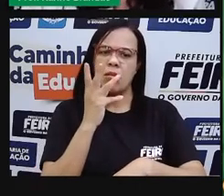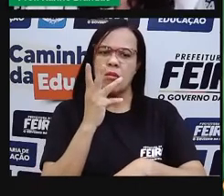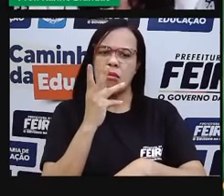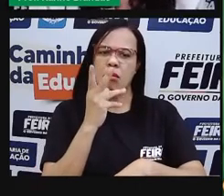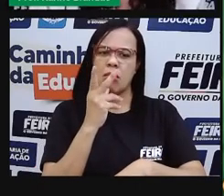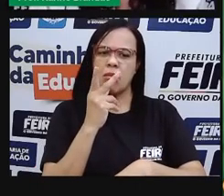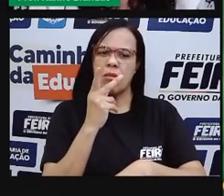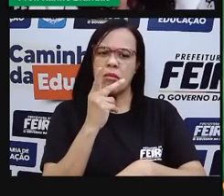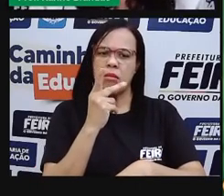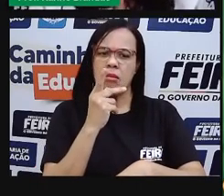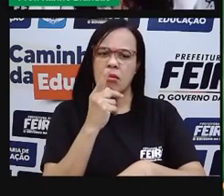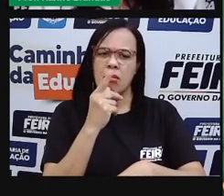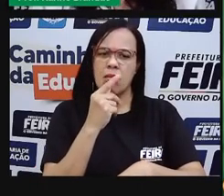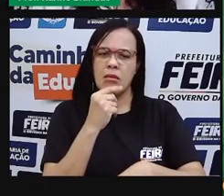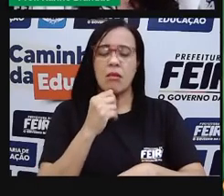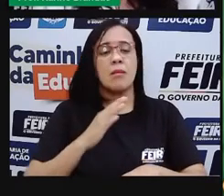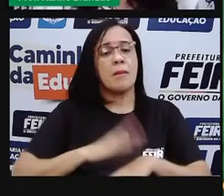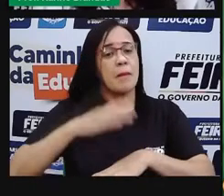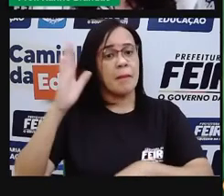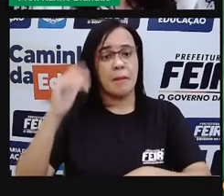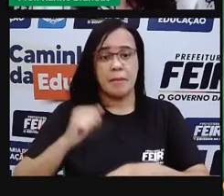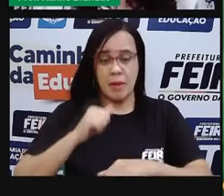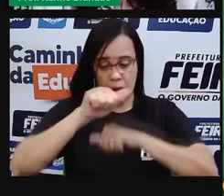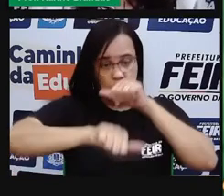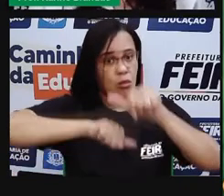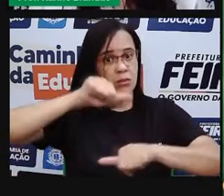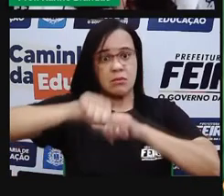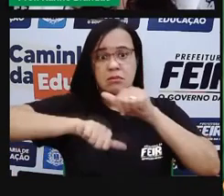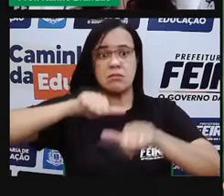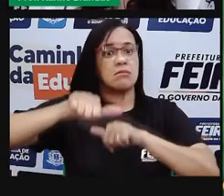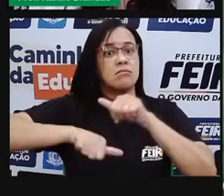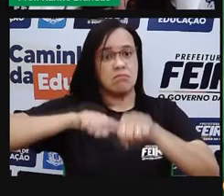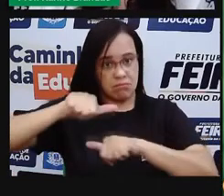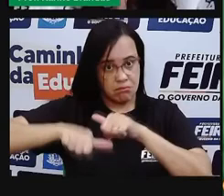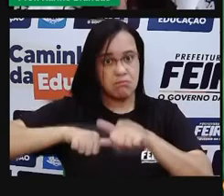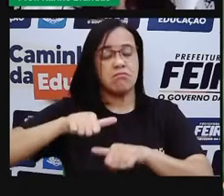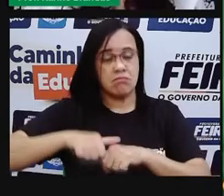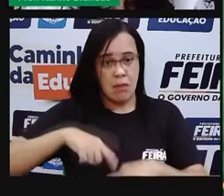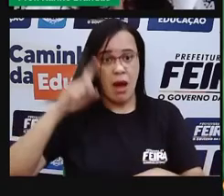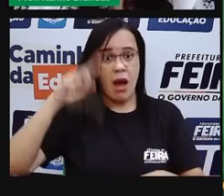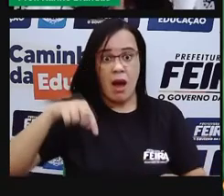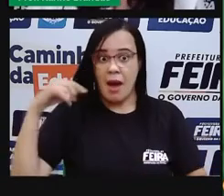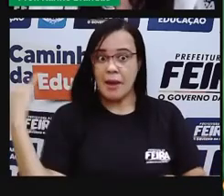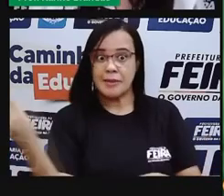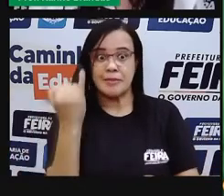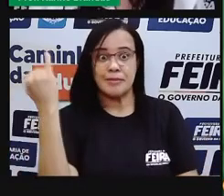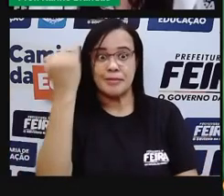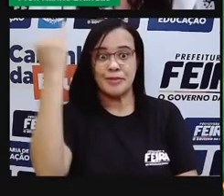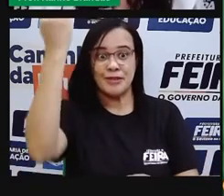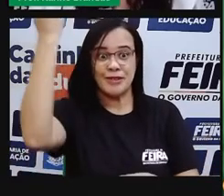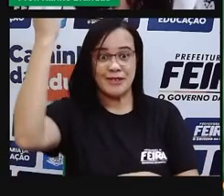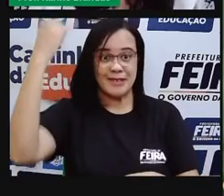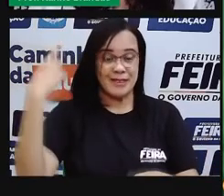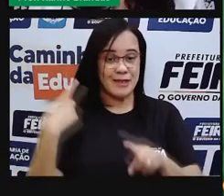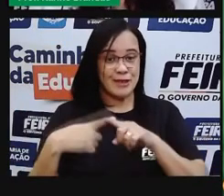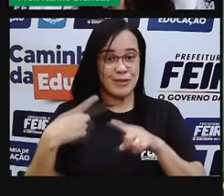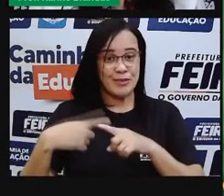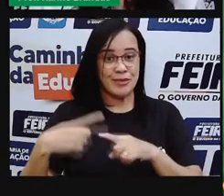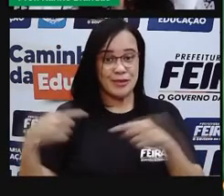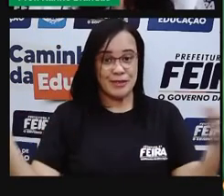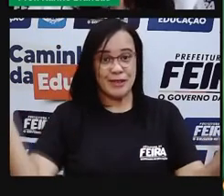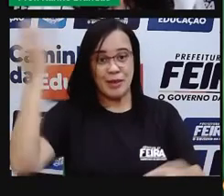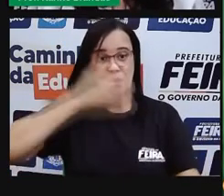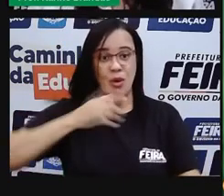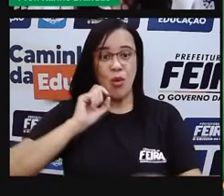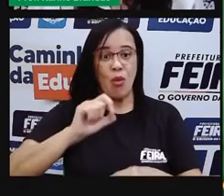físico para o outro. Isso é importante. Por que, Pró? Isso é essencial para a vida no nosso planeta. Por que,